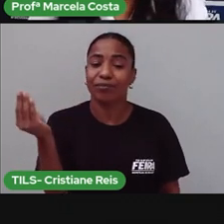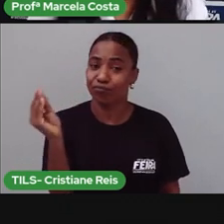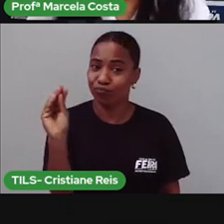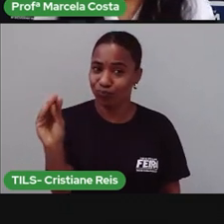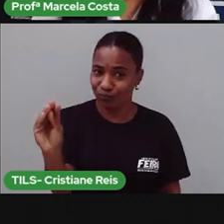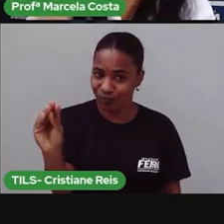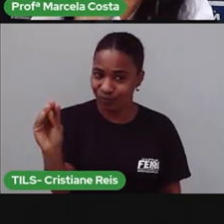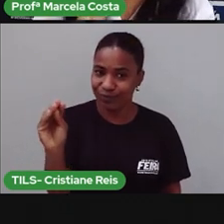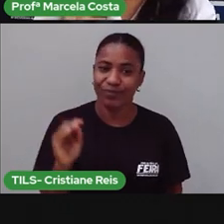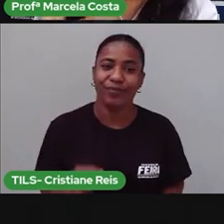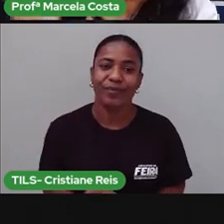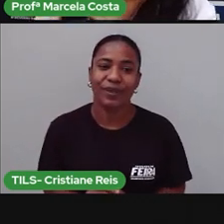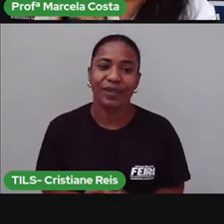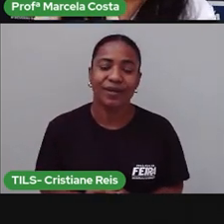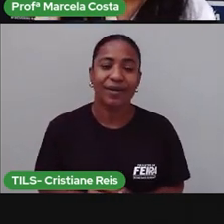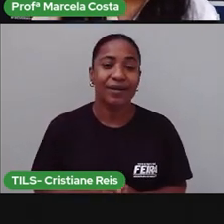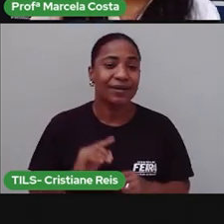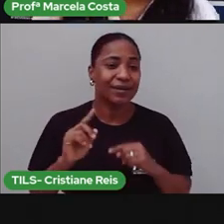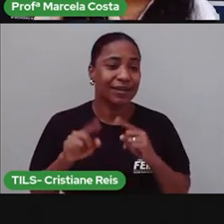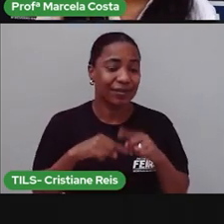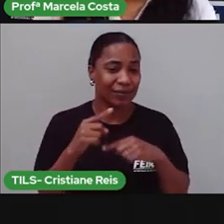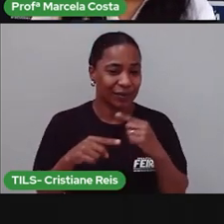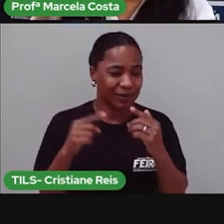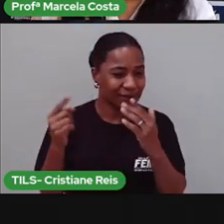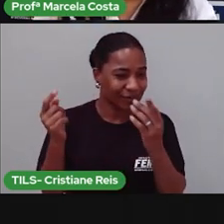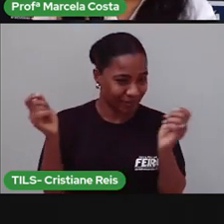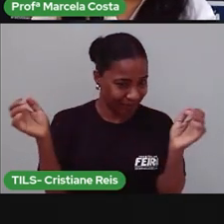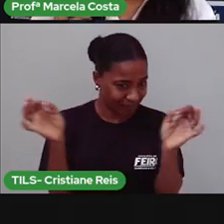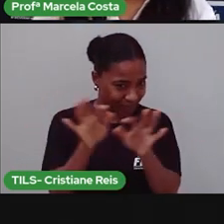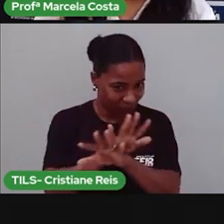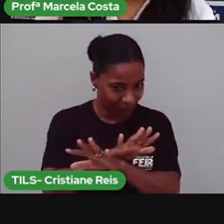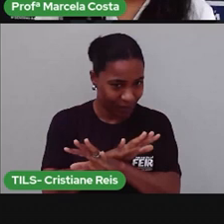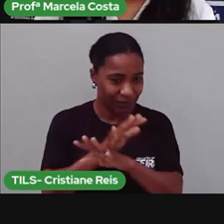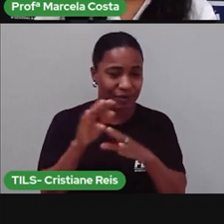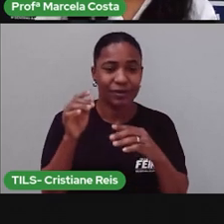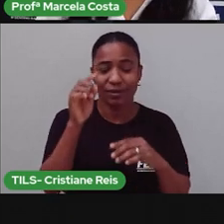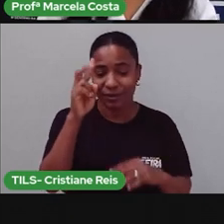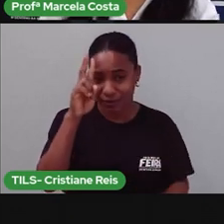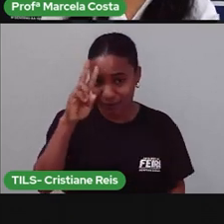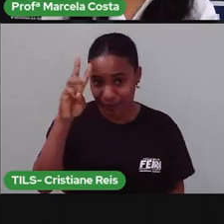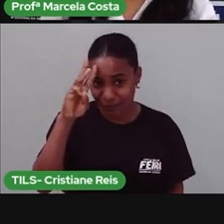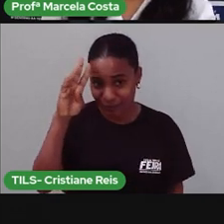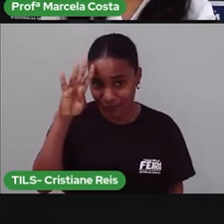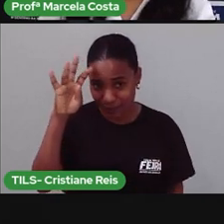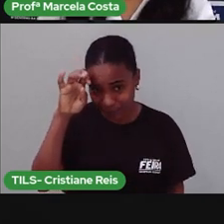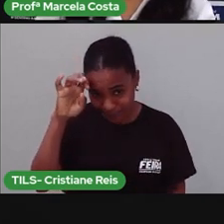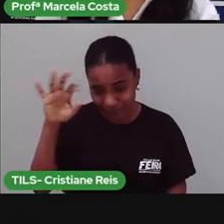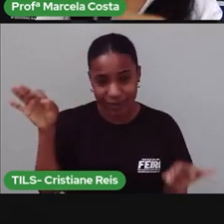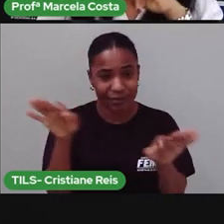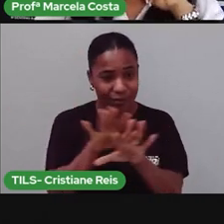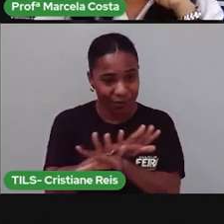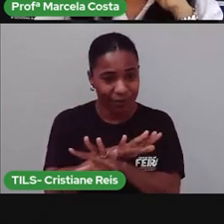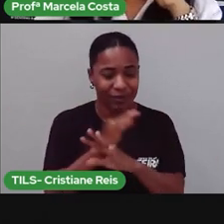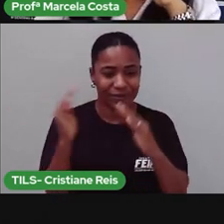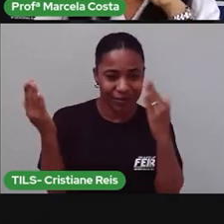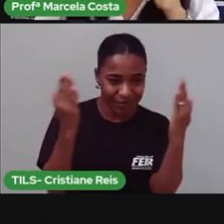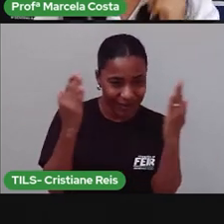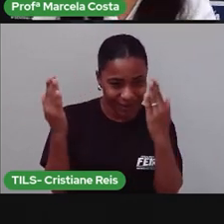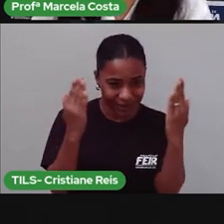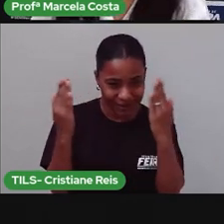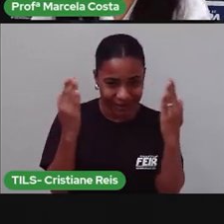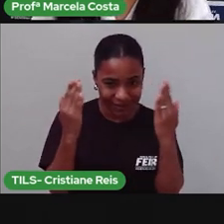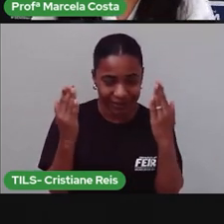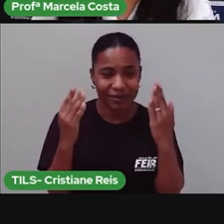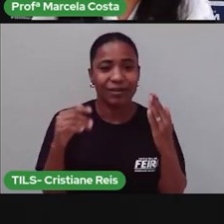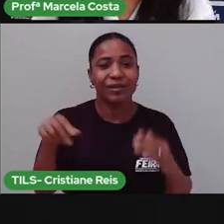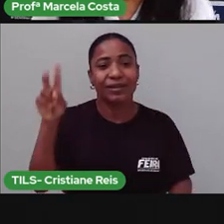Depois, crianças, vocês podem comparar essa tabela. Vai fazer toda semana. E aí você pode comparar. Ó, na